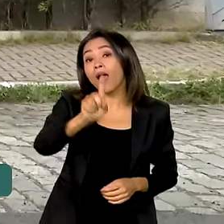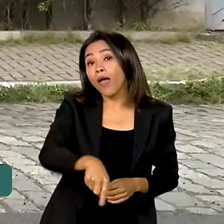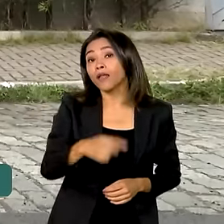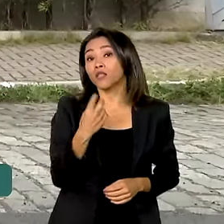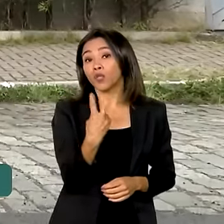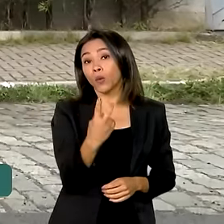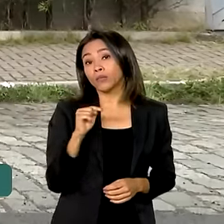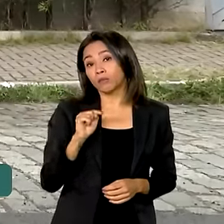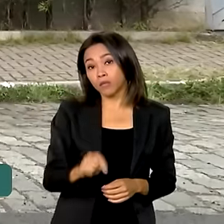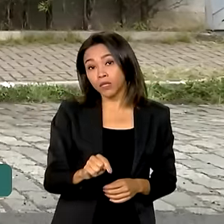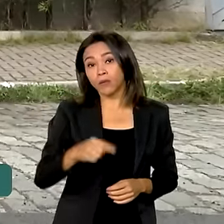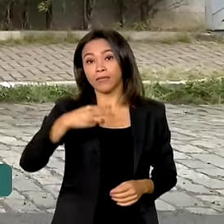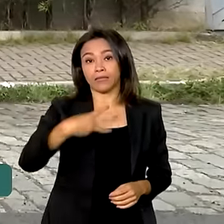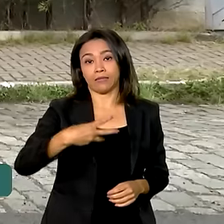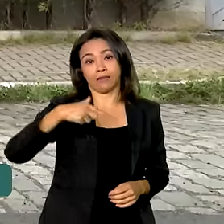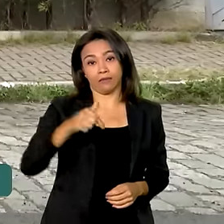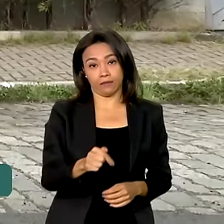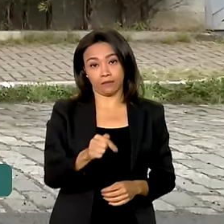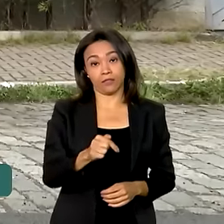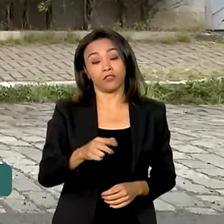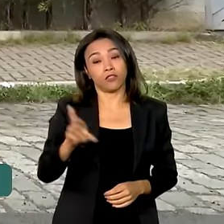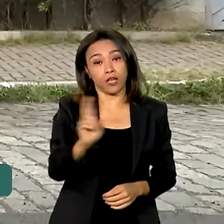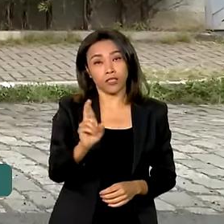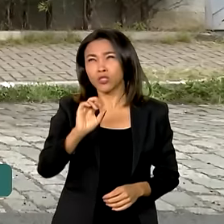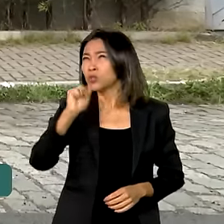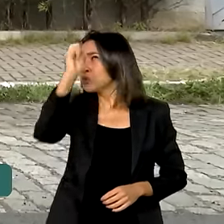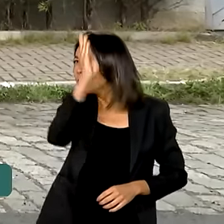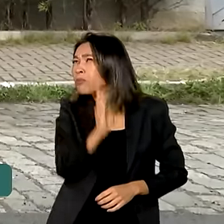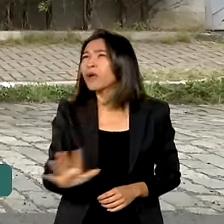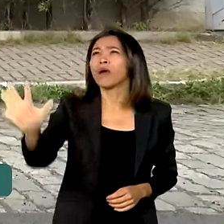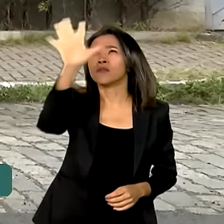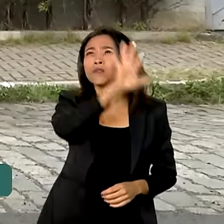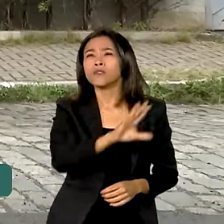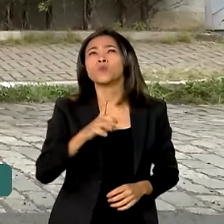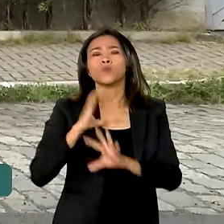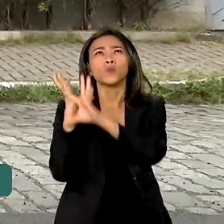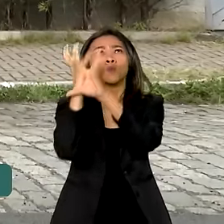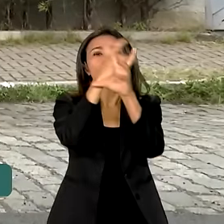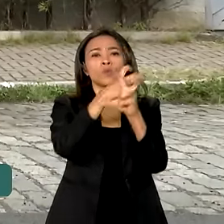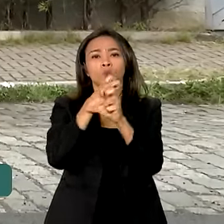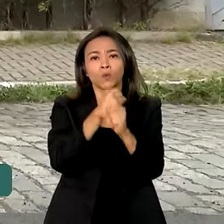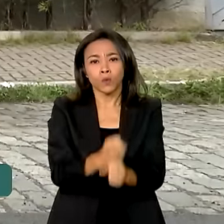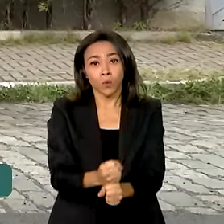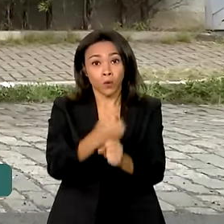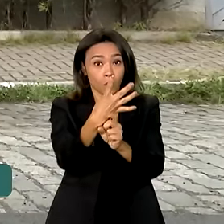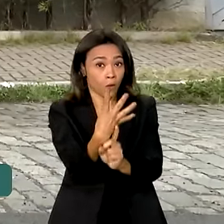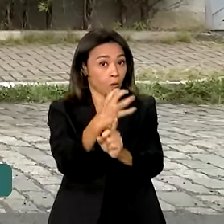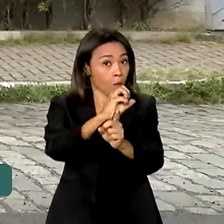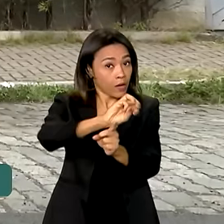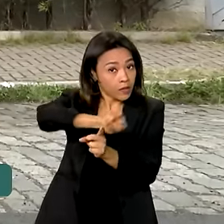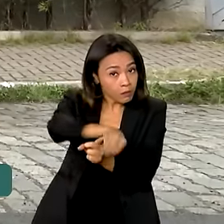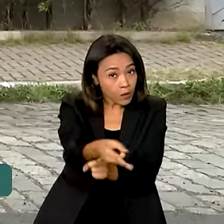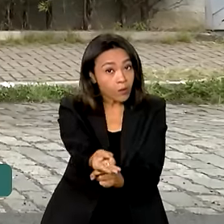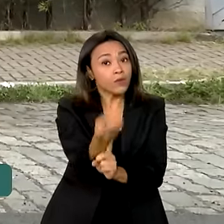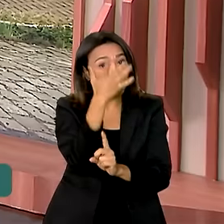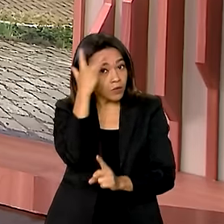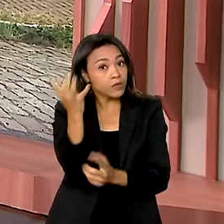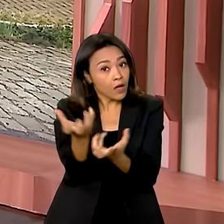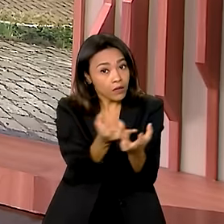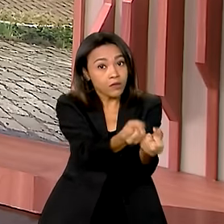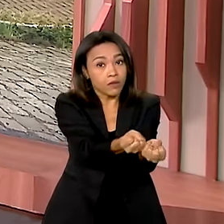.037 reais. Em todo o país, são cerca de 40 milhões de beneficiários. Vanessa.